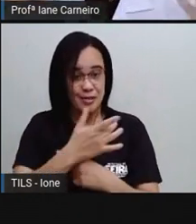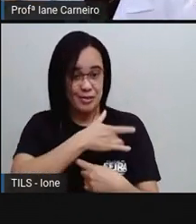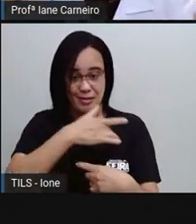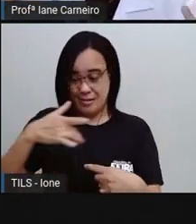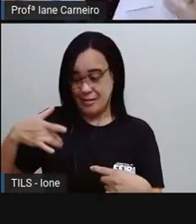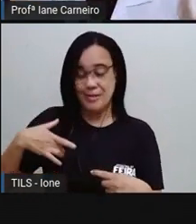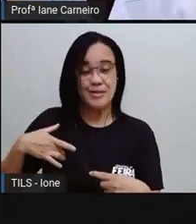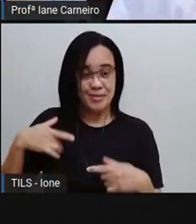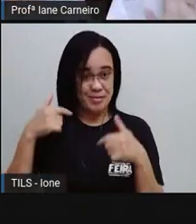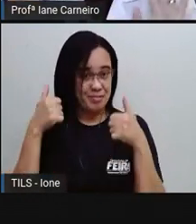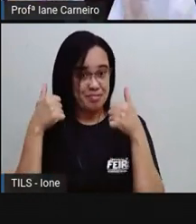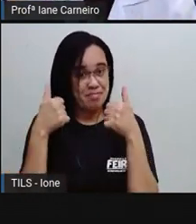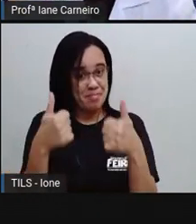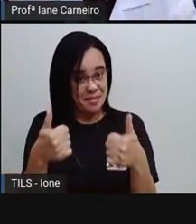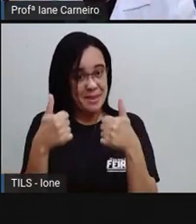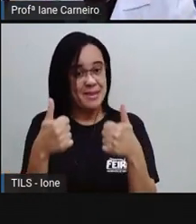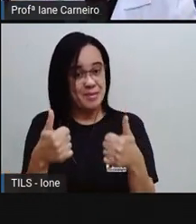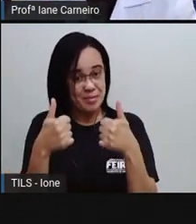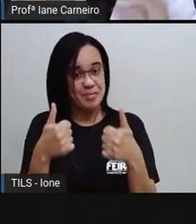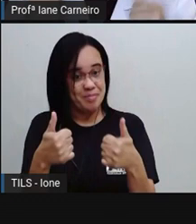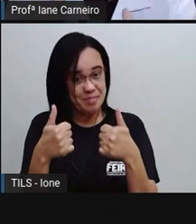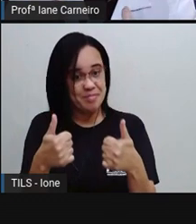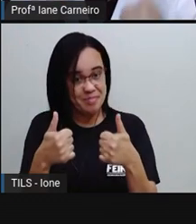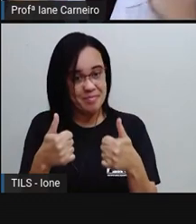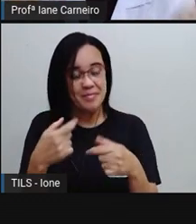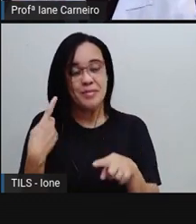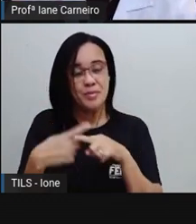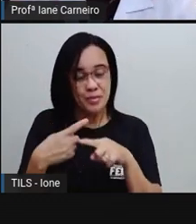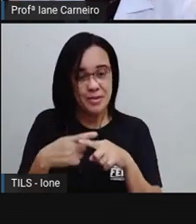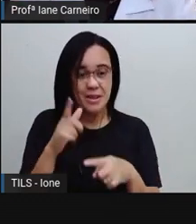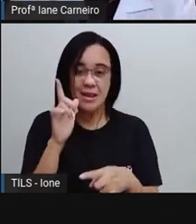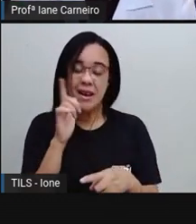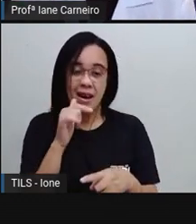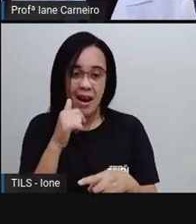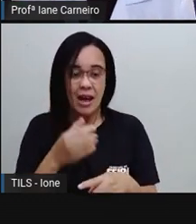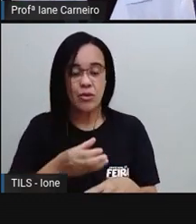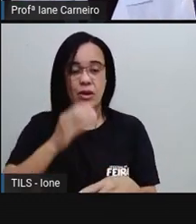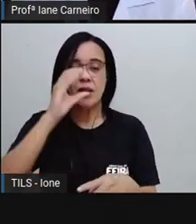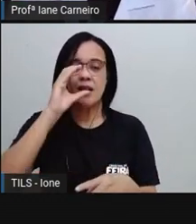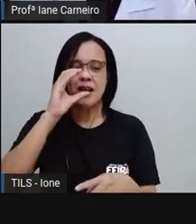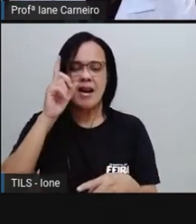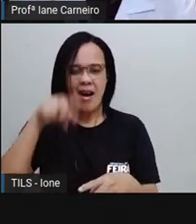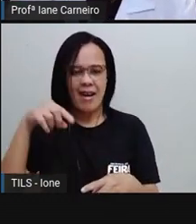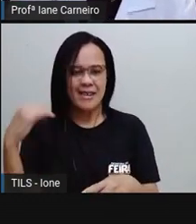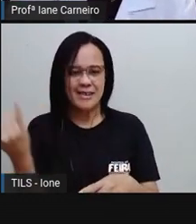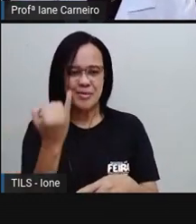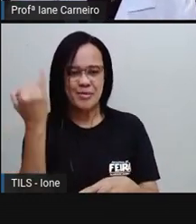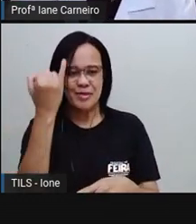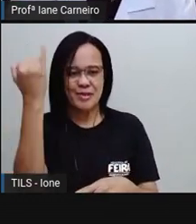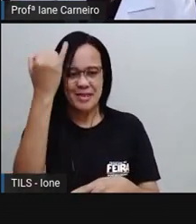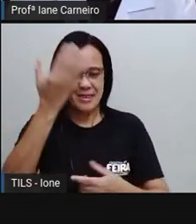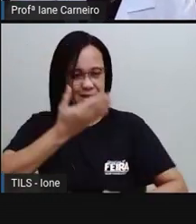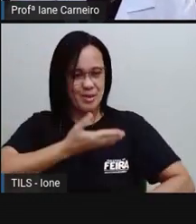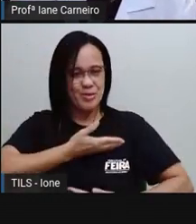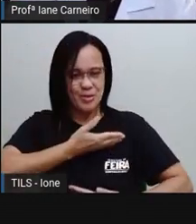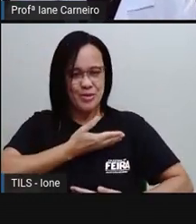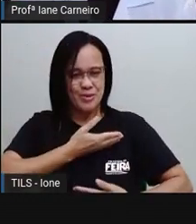benefícios, né? Que beber água traz para o nosso corpo. Você sabe quais são esses benefícios?